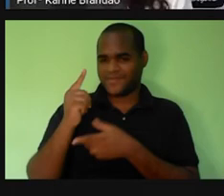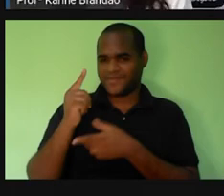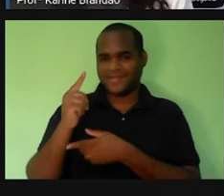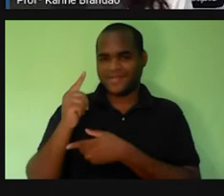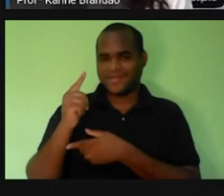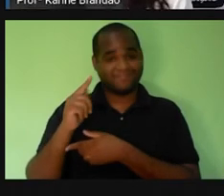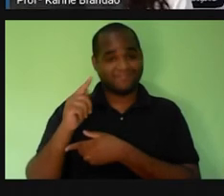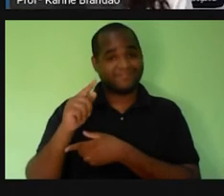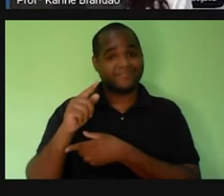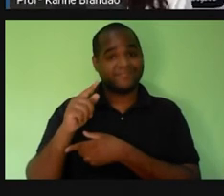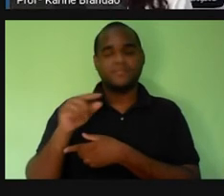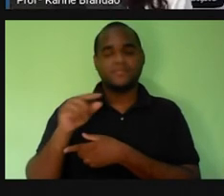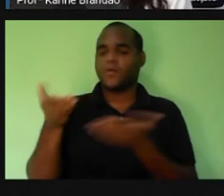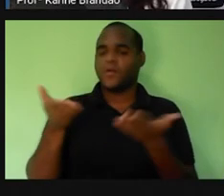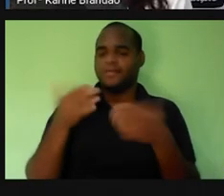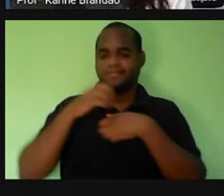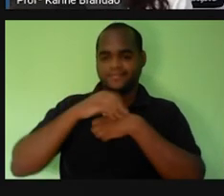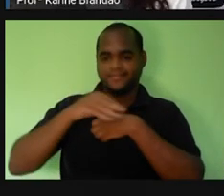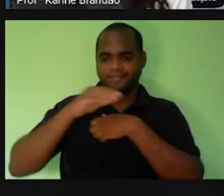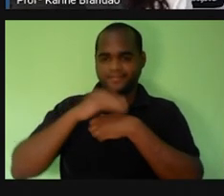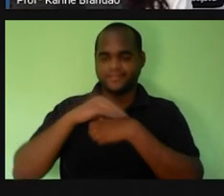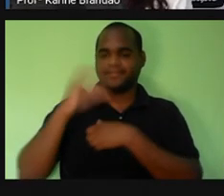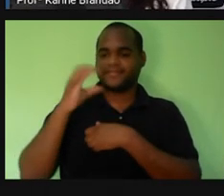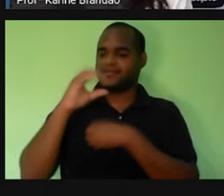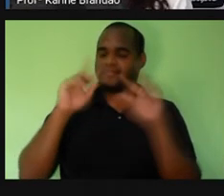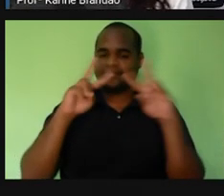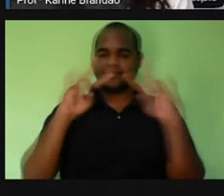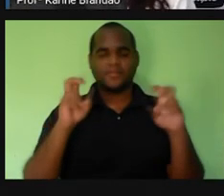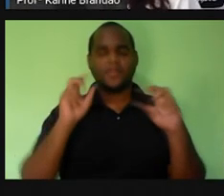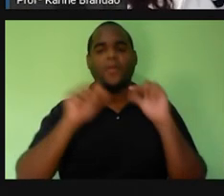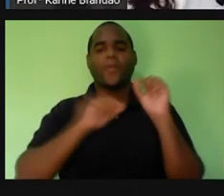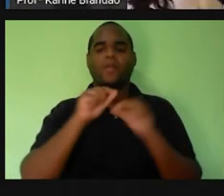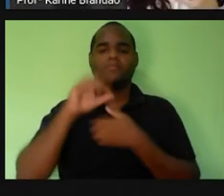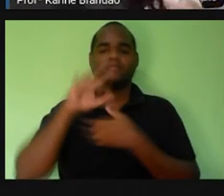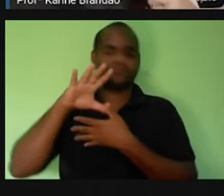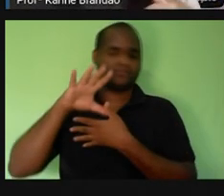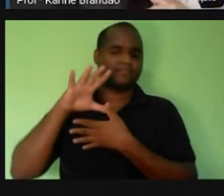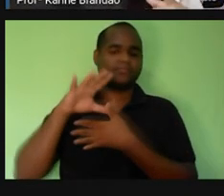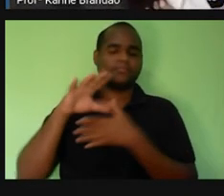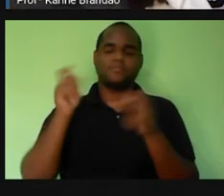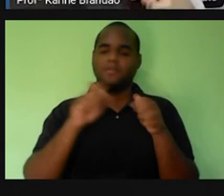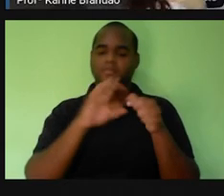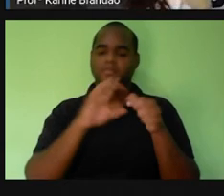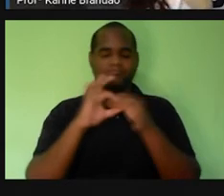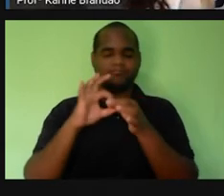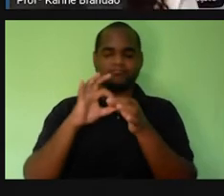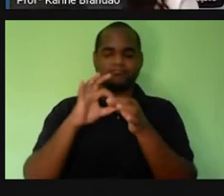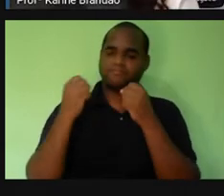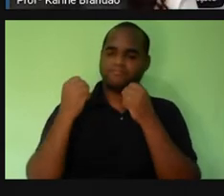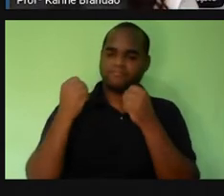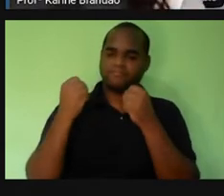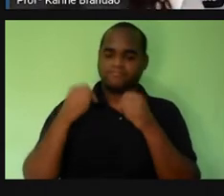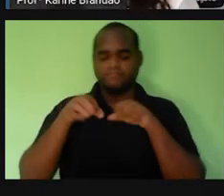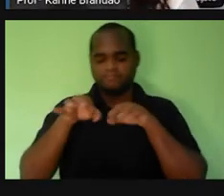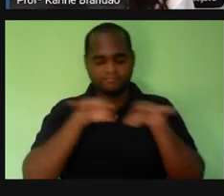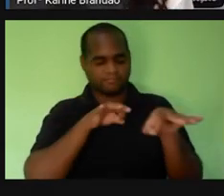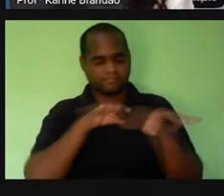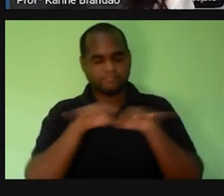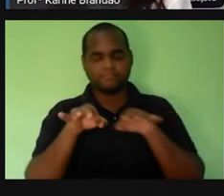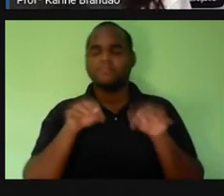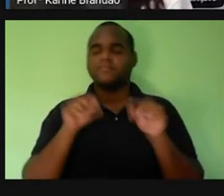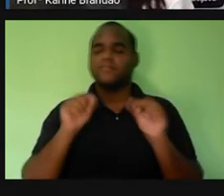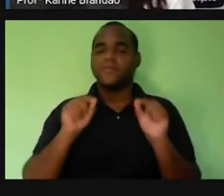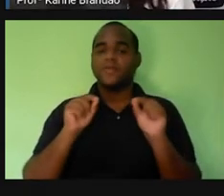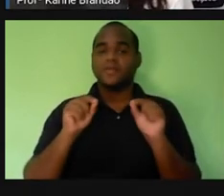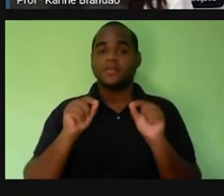Quando a gente traz para a ciência esse tema território, né? E essas relações de poder e essa organização, né?